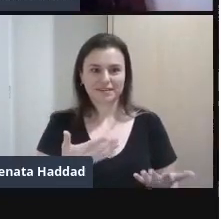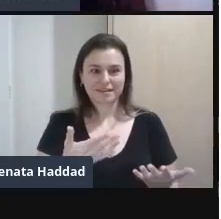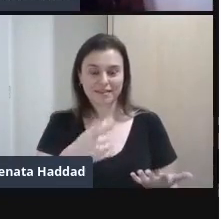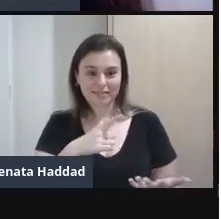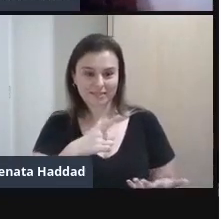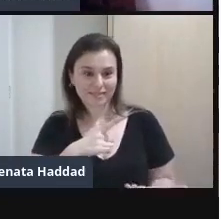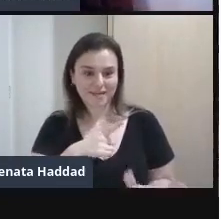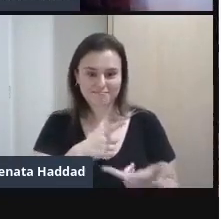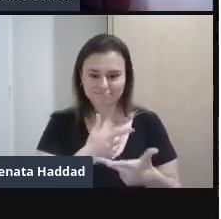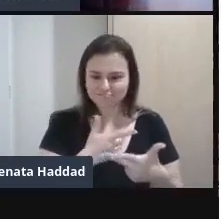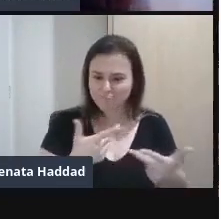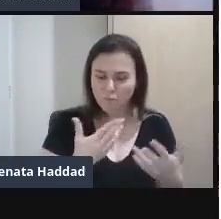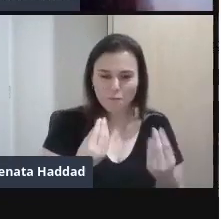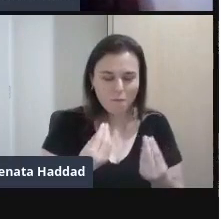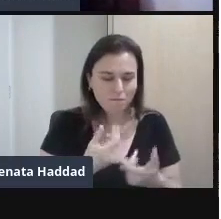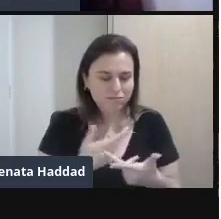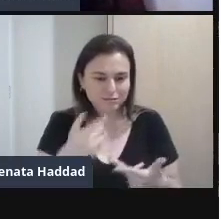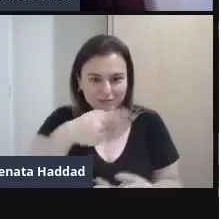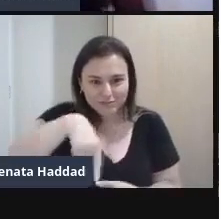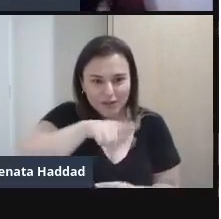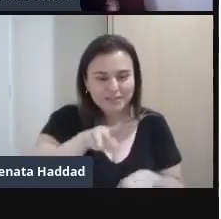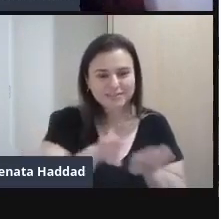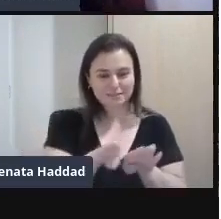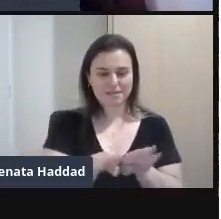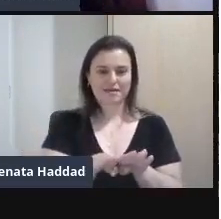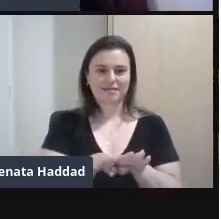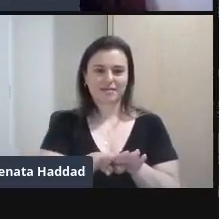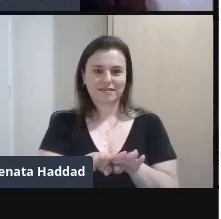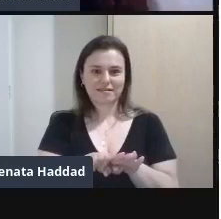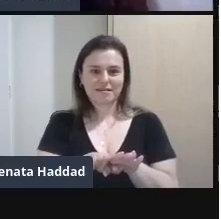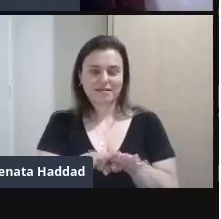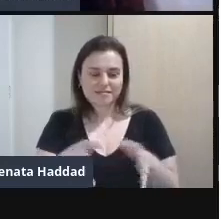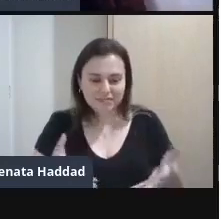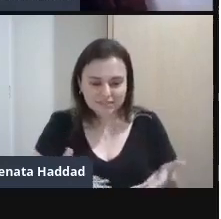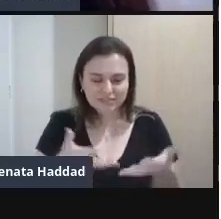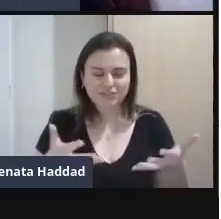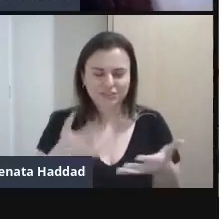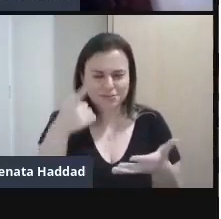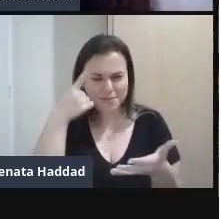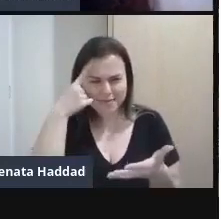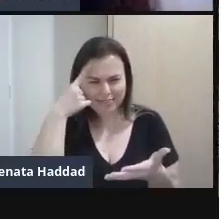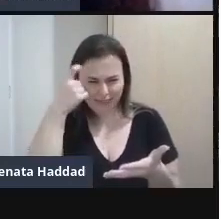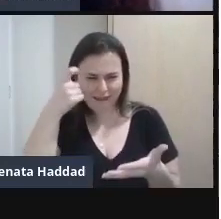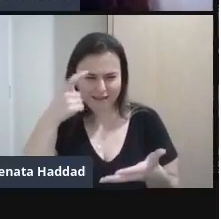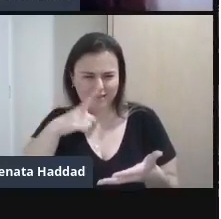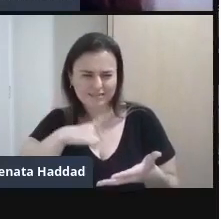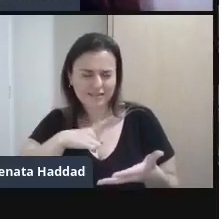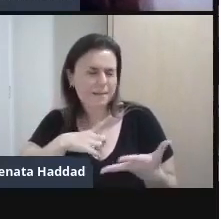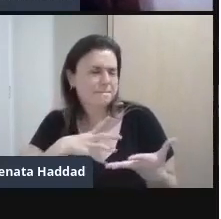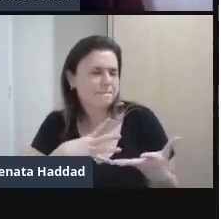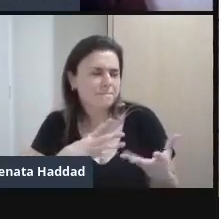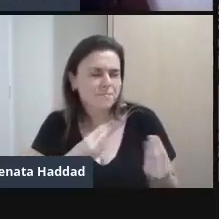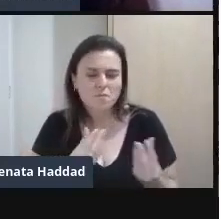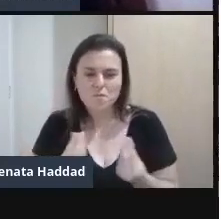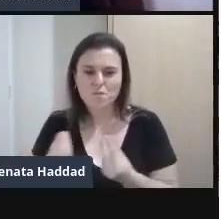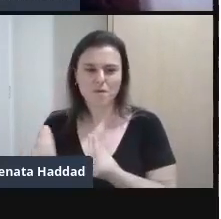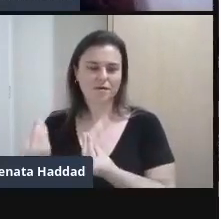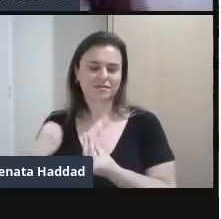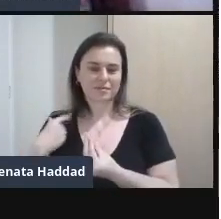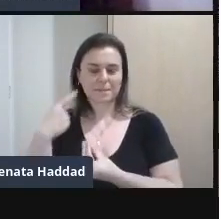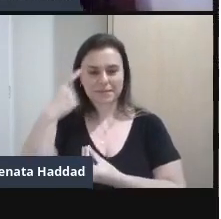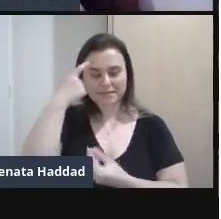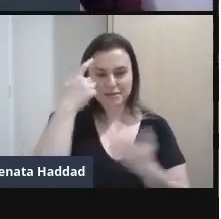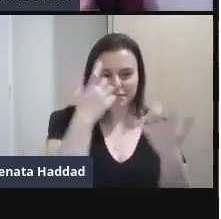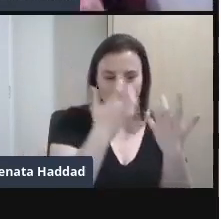também somos ricos E ricas Em estímulos Em ideias Em pensamentos Em produções